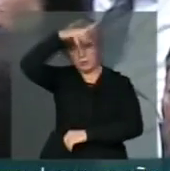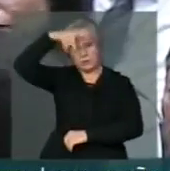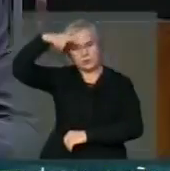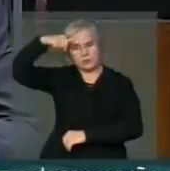presidente. Vou ver.